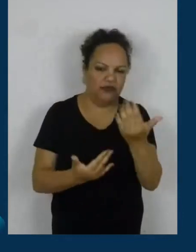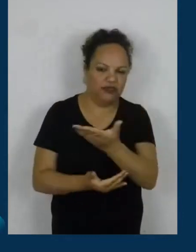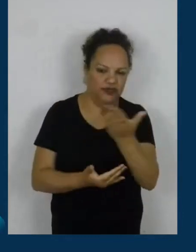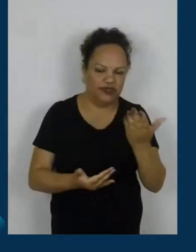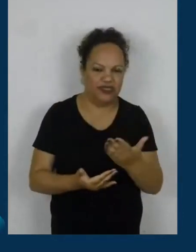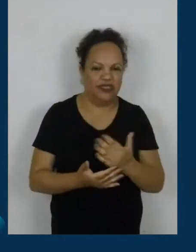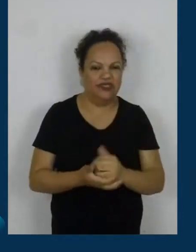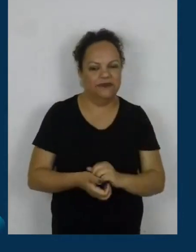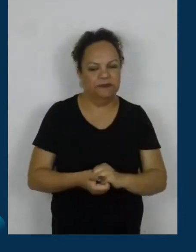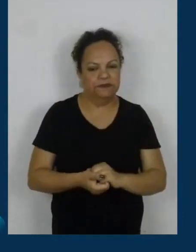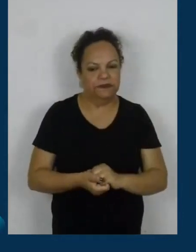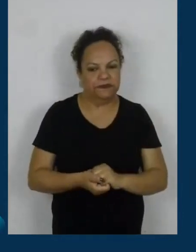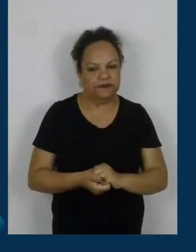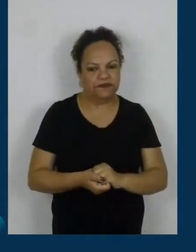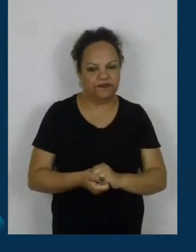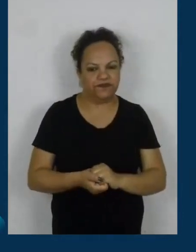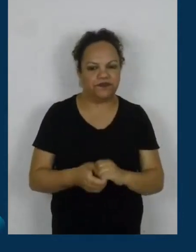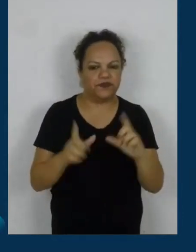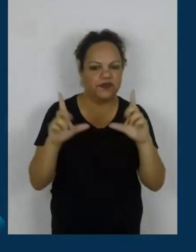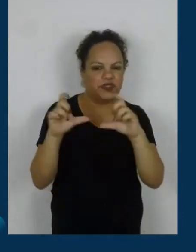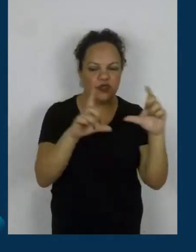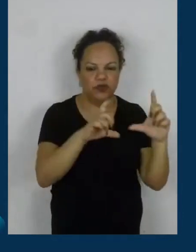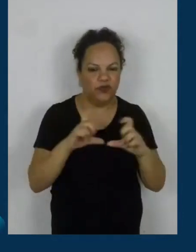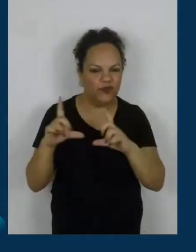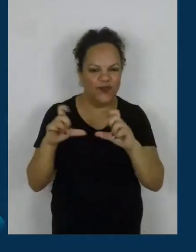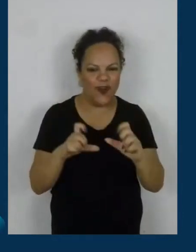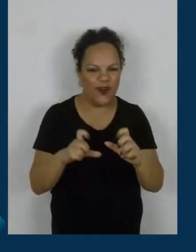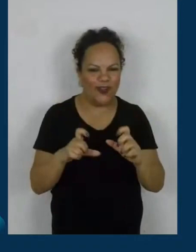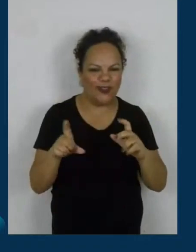Vamos tirar uma foto dos campeões aqui, por favor.